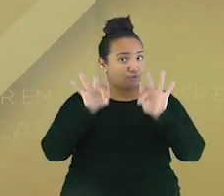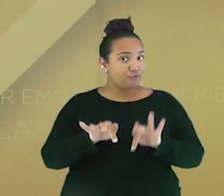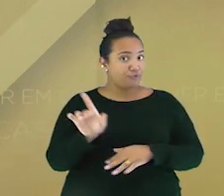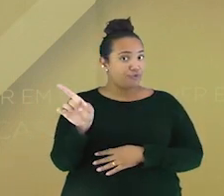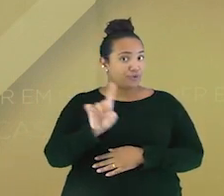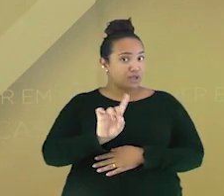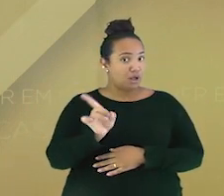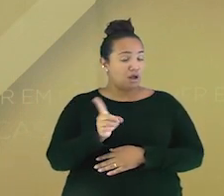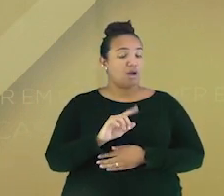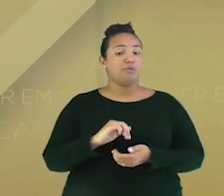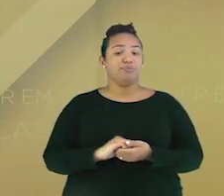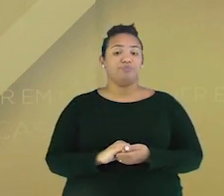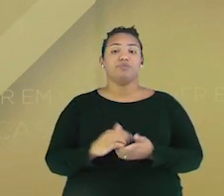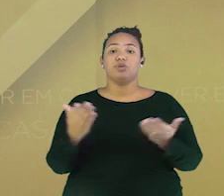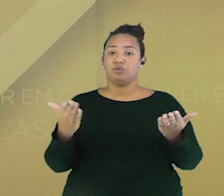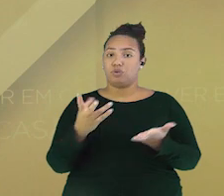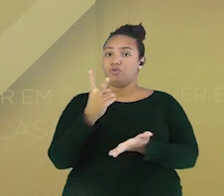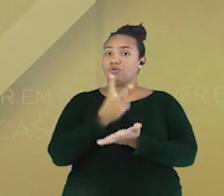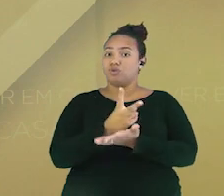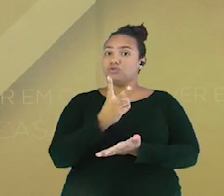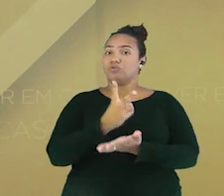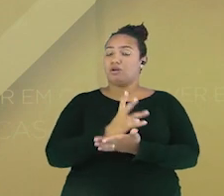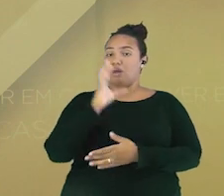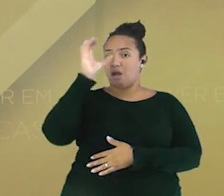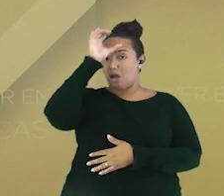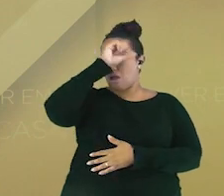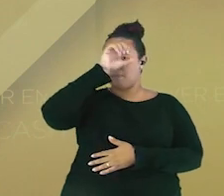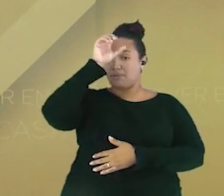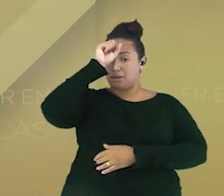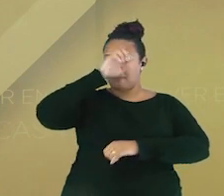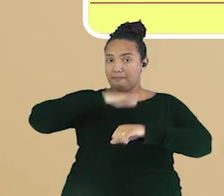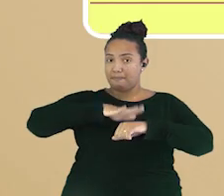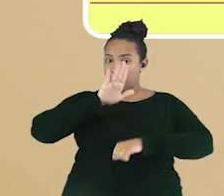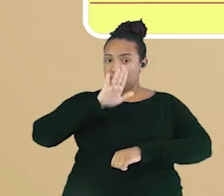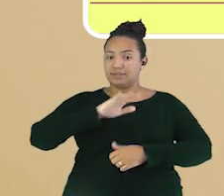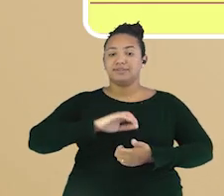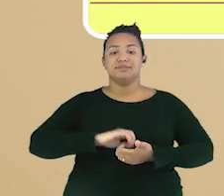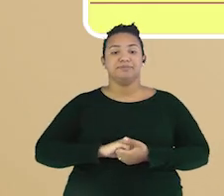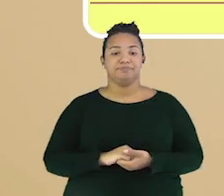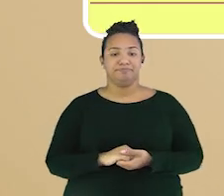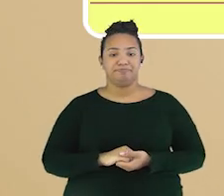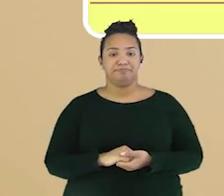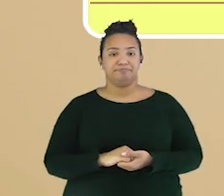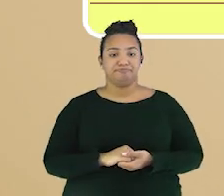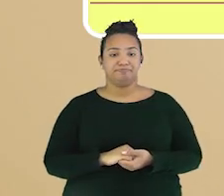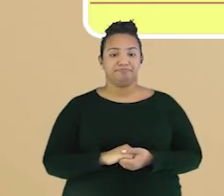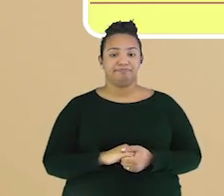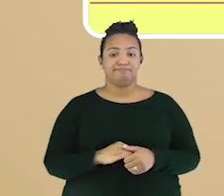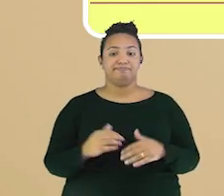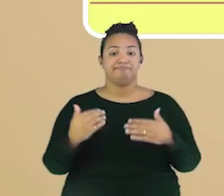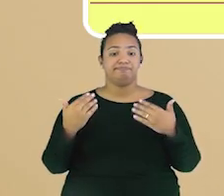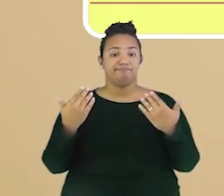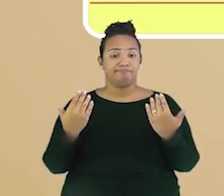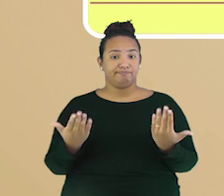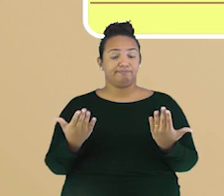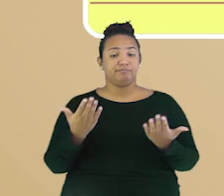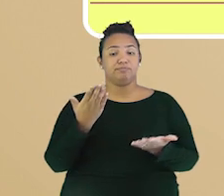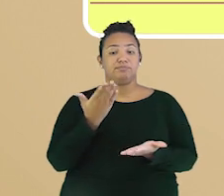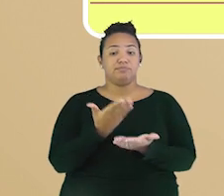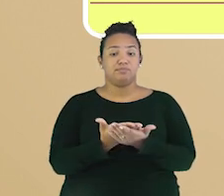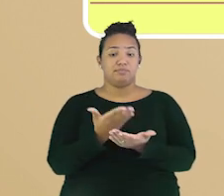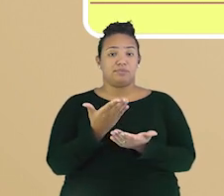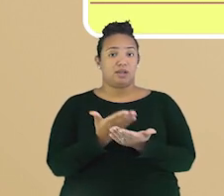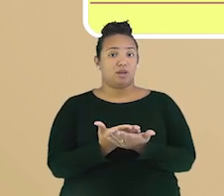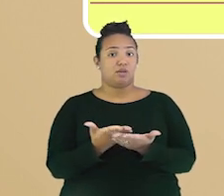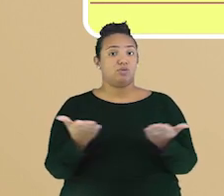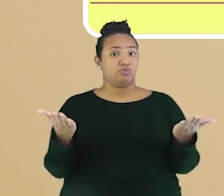Nós vamos continuar aprendendo um pouco mais sobre sequências numéricas. Vamos lá. Crianças, nesta aula, nós vamos